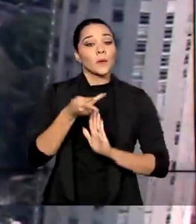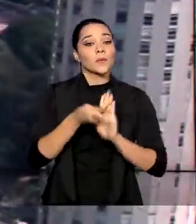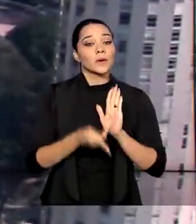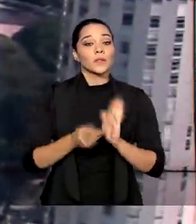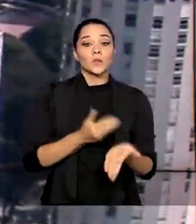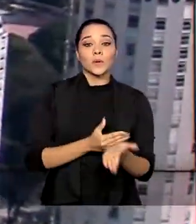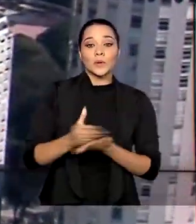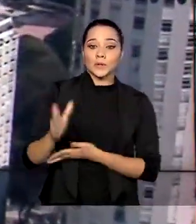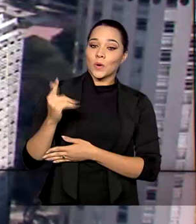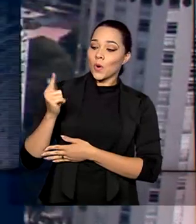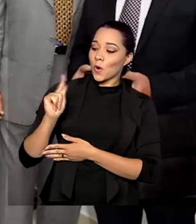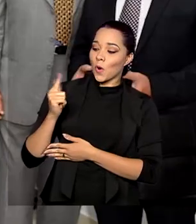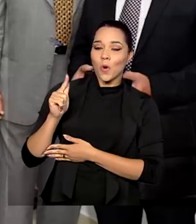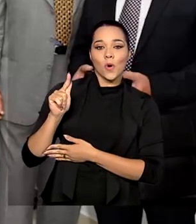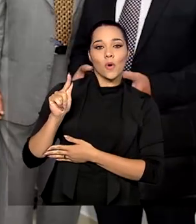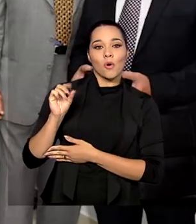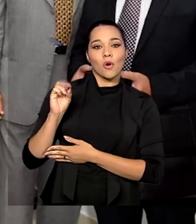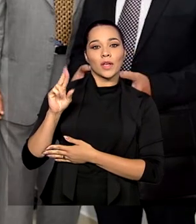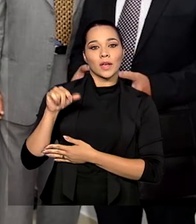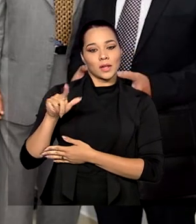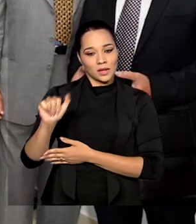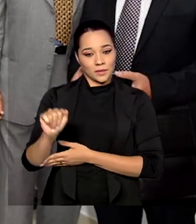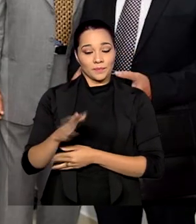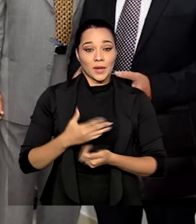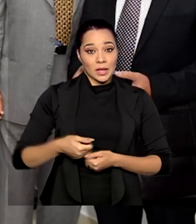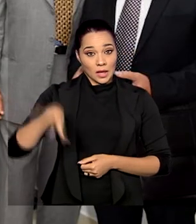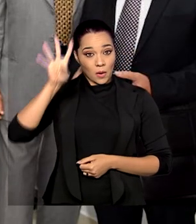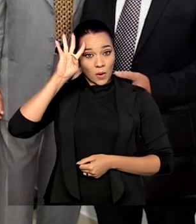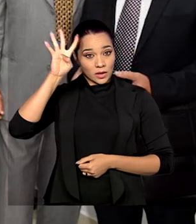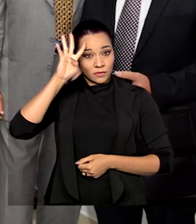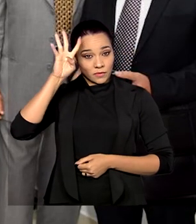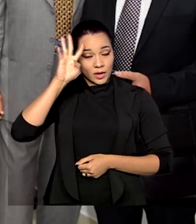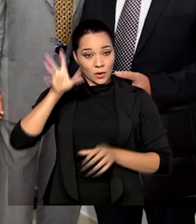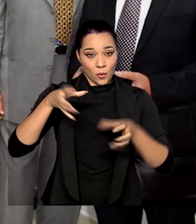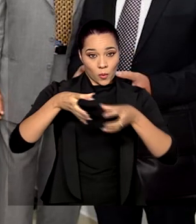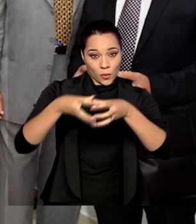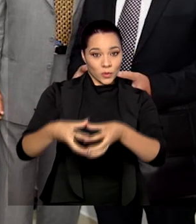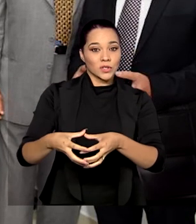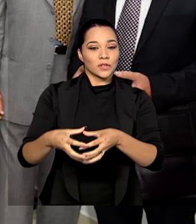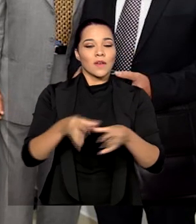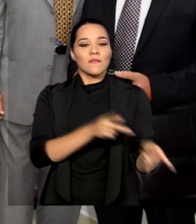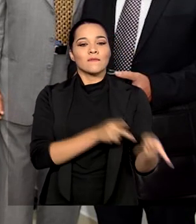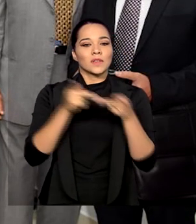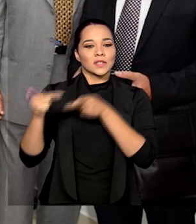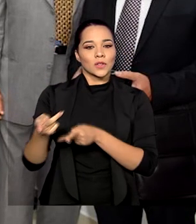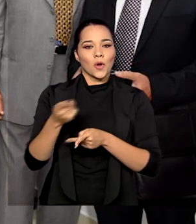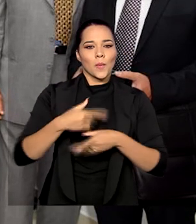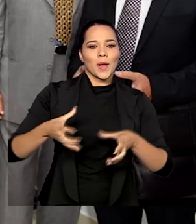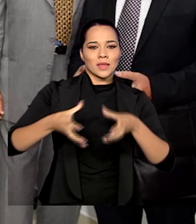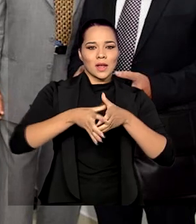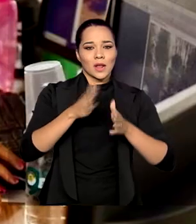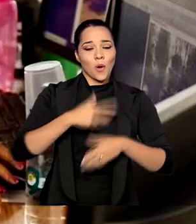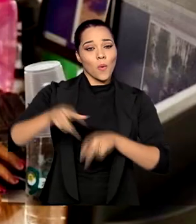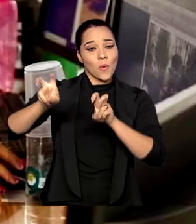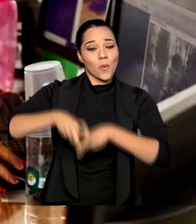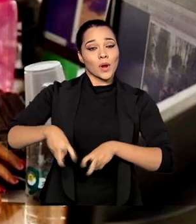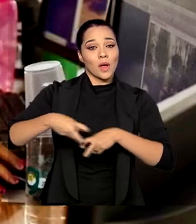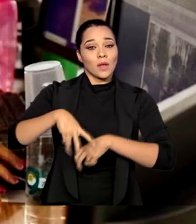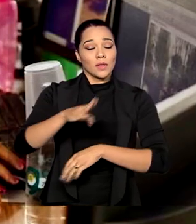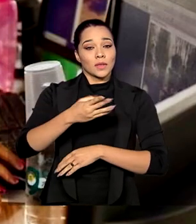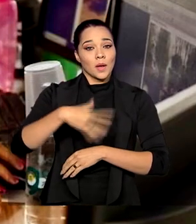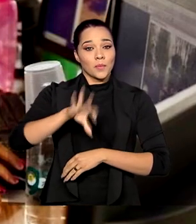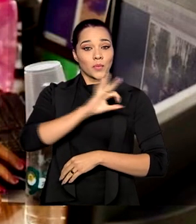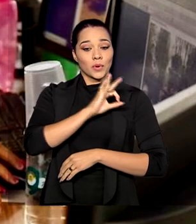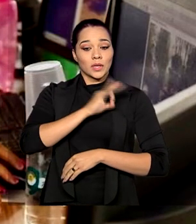começou por Goiânia. Nesta quarta-feira, a comitiva Senasp Itinerante visitou o Batalhão Rural da Polícia Militar de